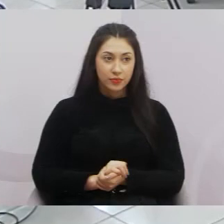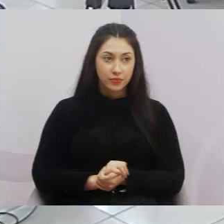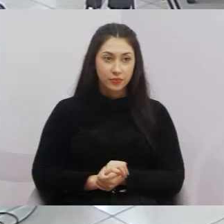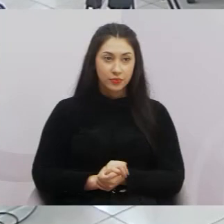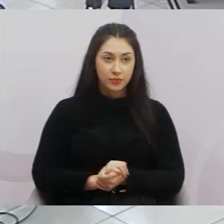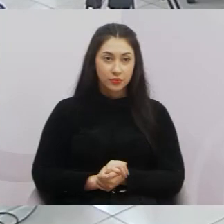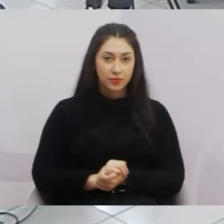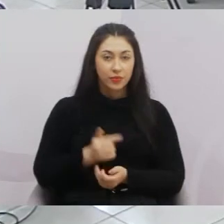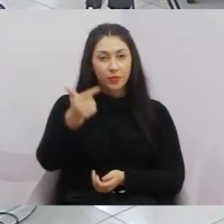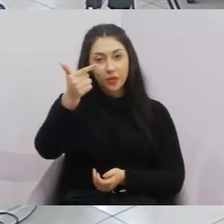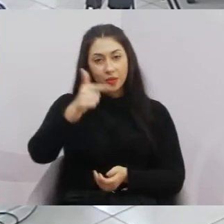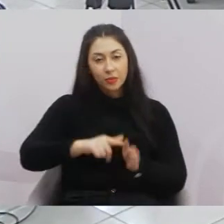Próximo projeto.